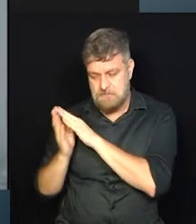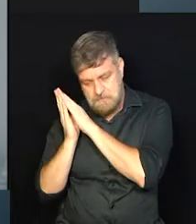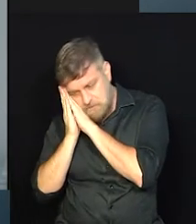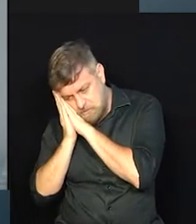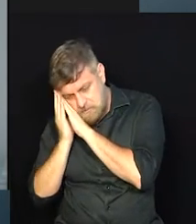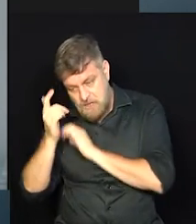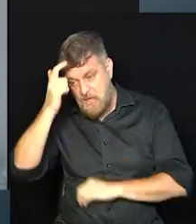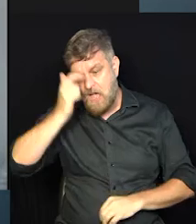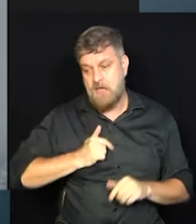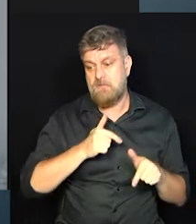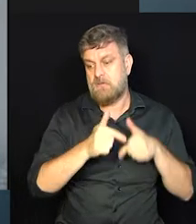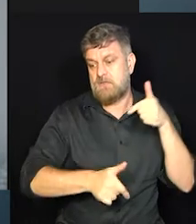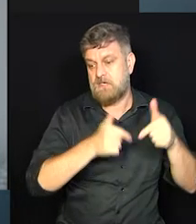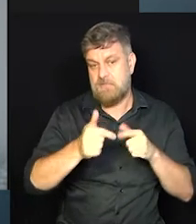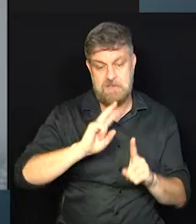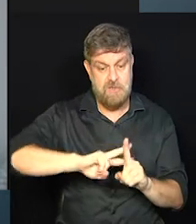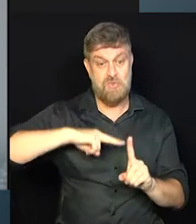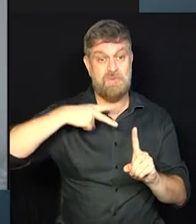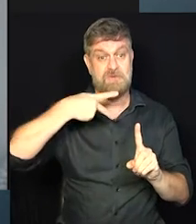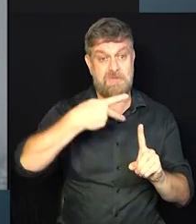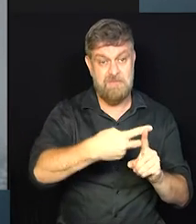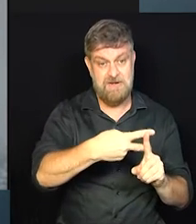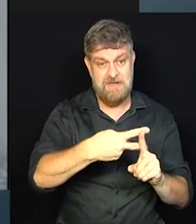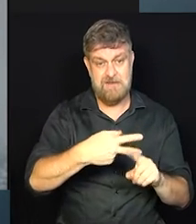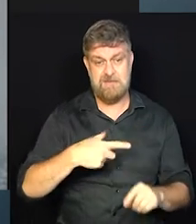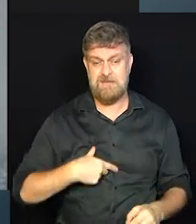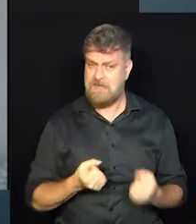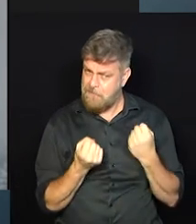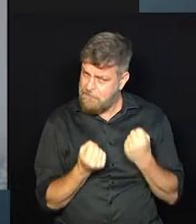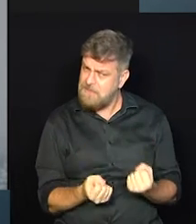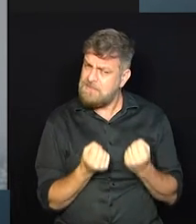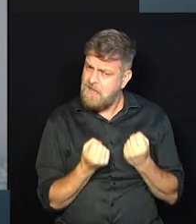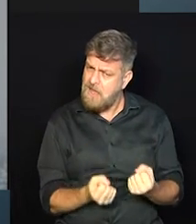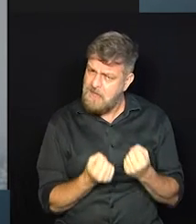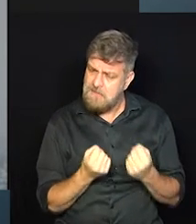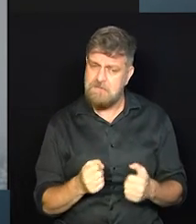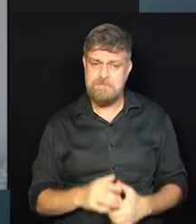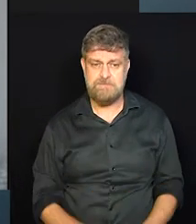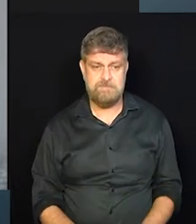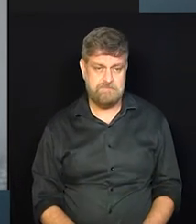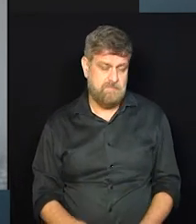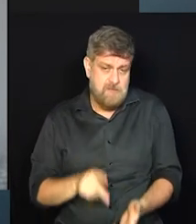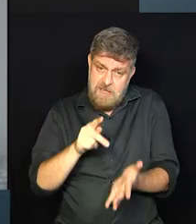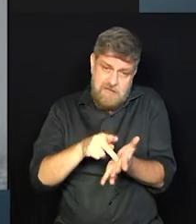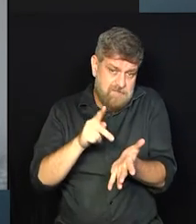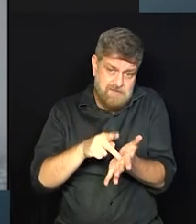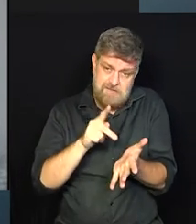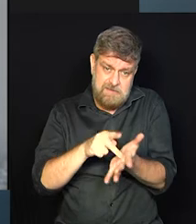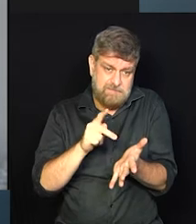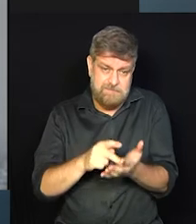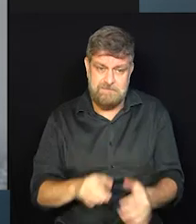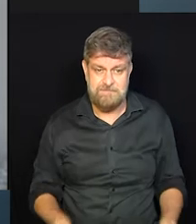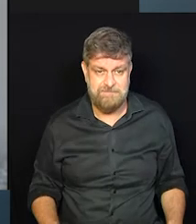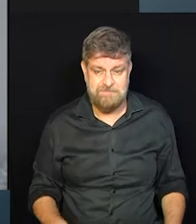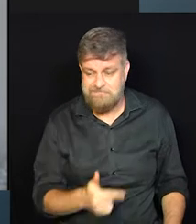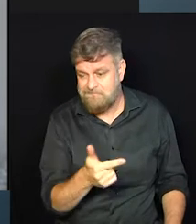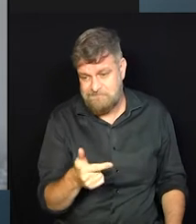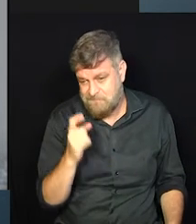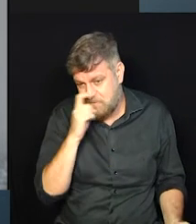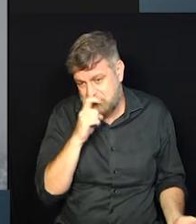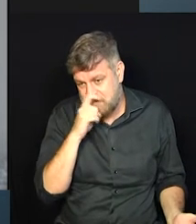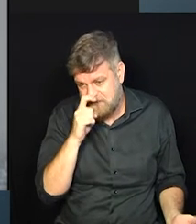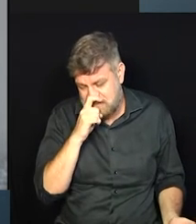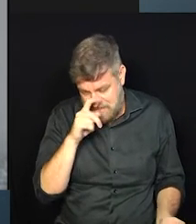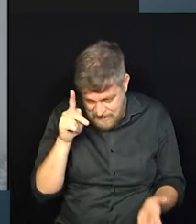que eu vou trabalhar. Então, assim, ela faz segundo turno. Você imagina o quão pesado isso é. Essa é a realidade. Não tem como